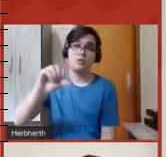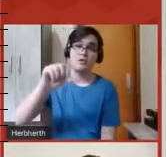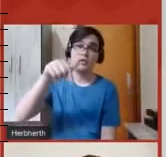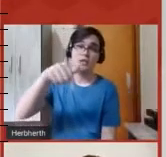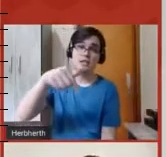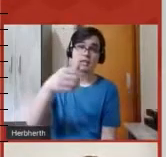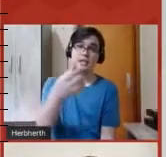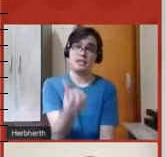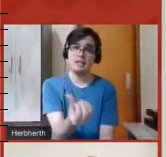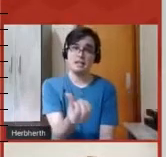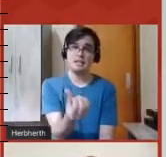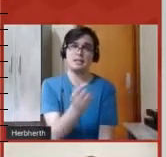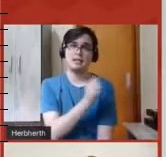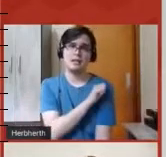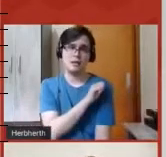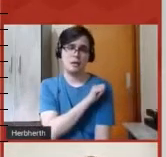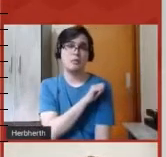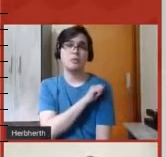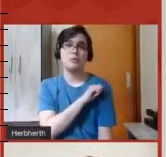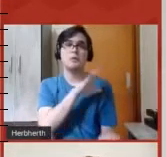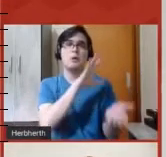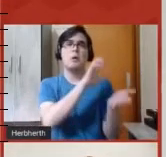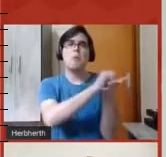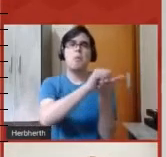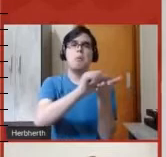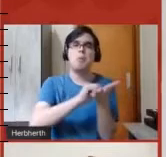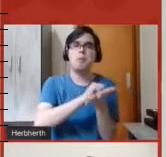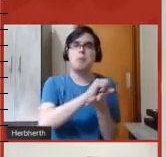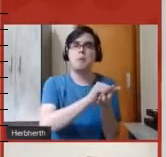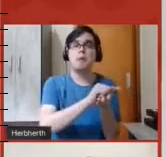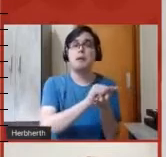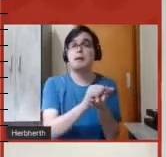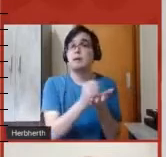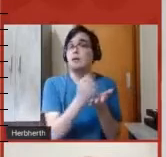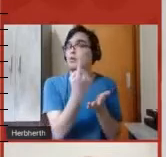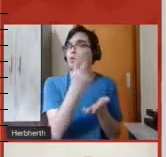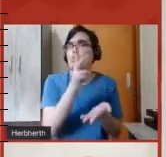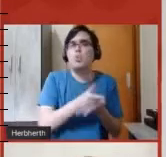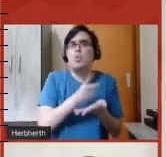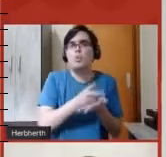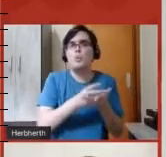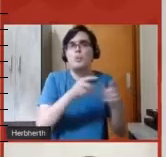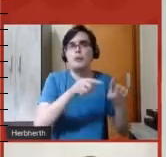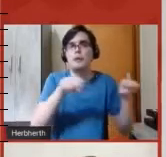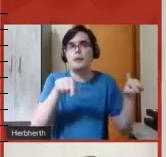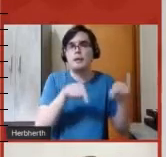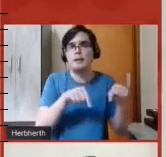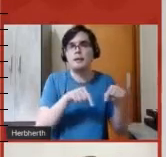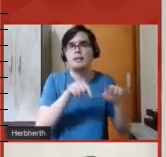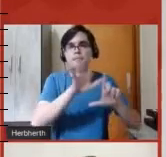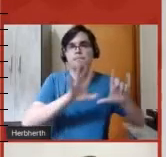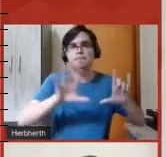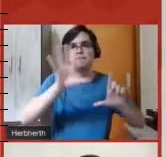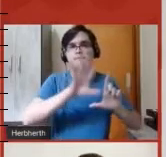alunos que nós recebemos foram colocados dentro de um mesmo ambiente. Isso também numa